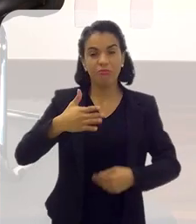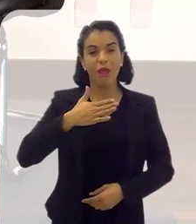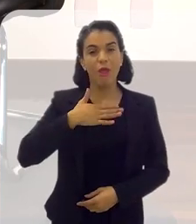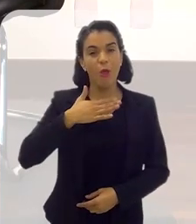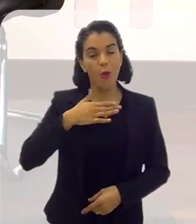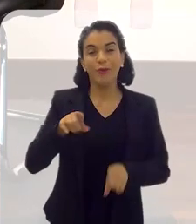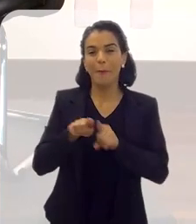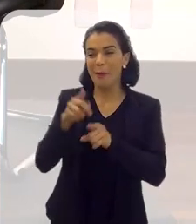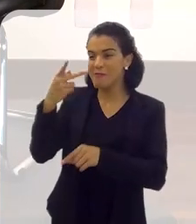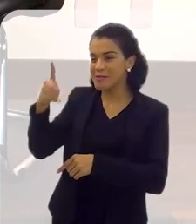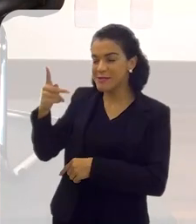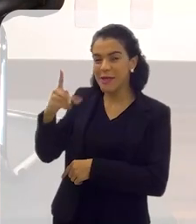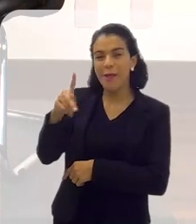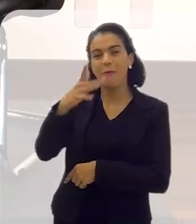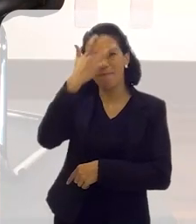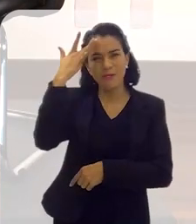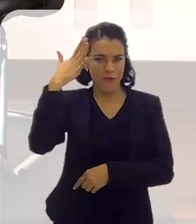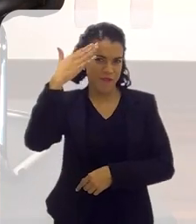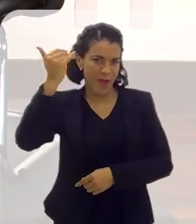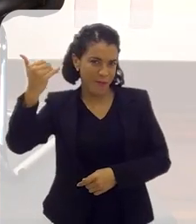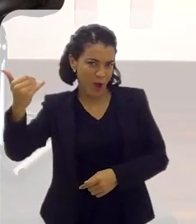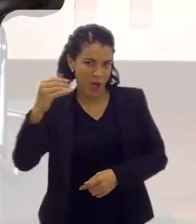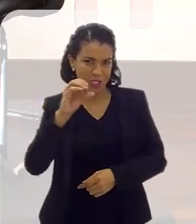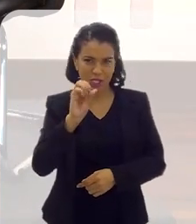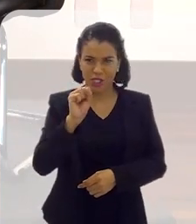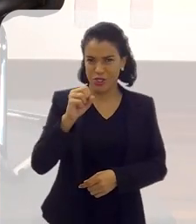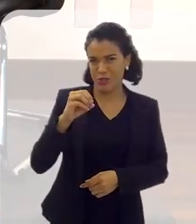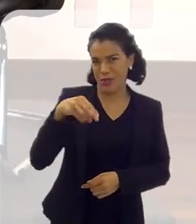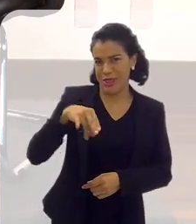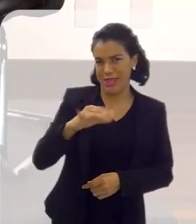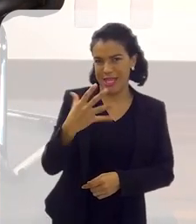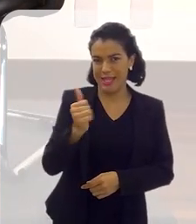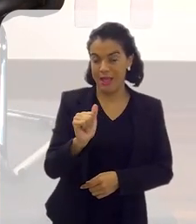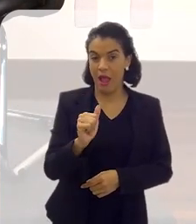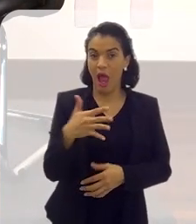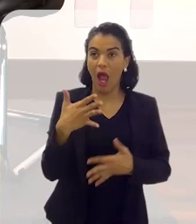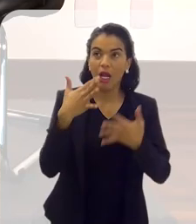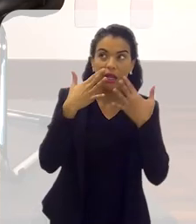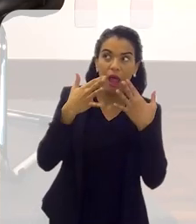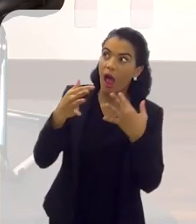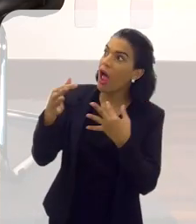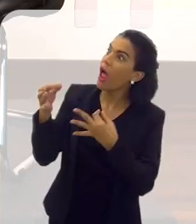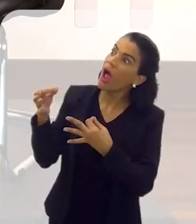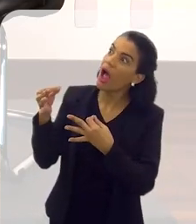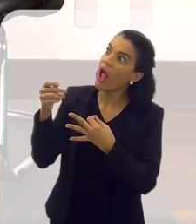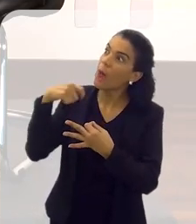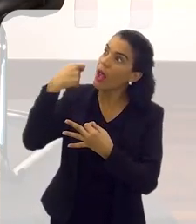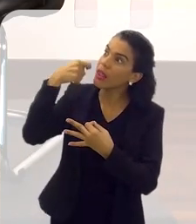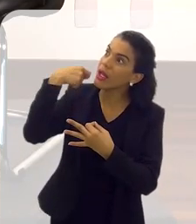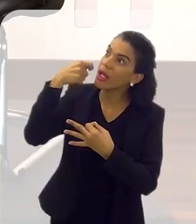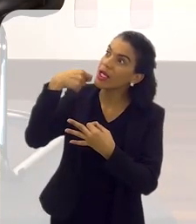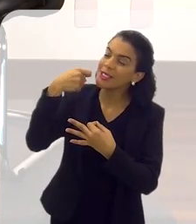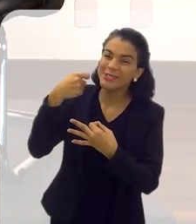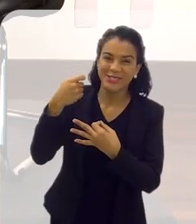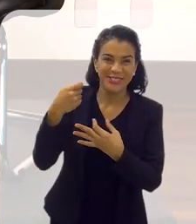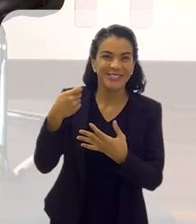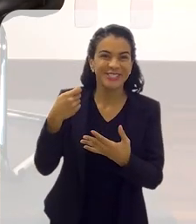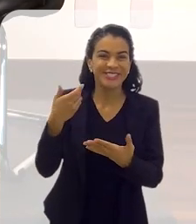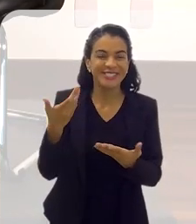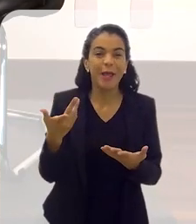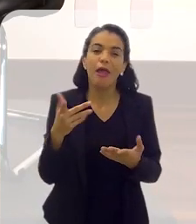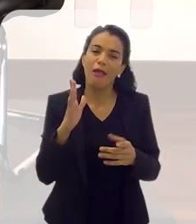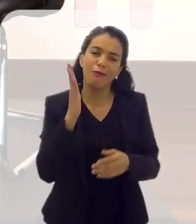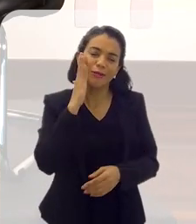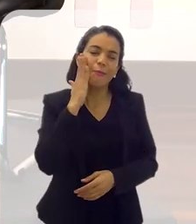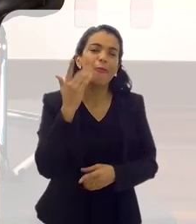você, de ser uma pessoa conhecida. Então, isso já chama a atenção da criança, surpreende a criança. Eu